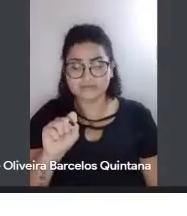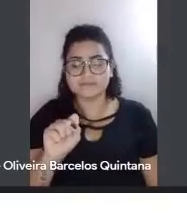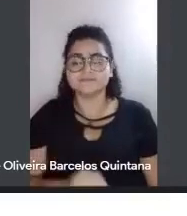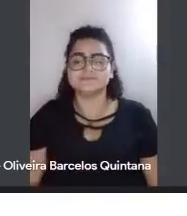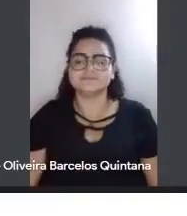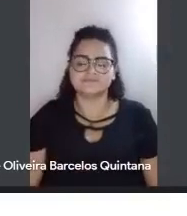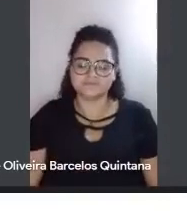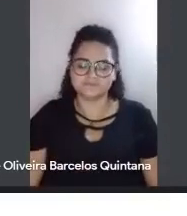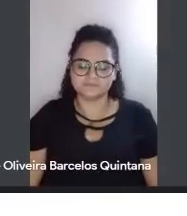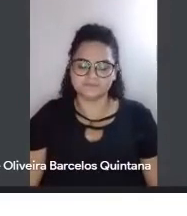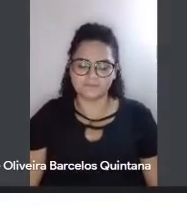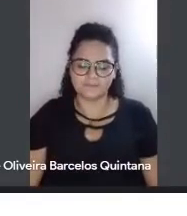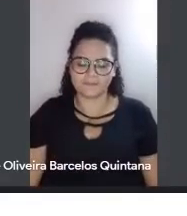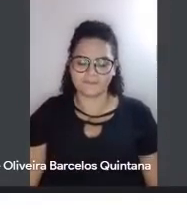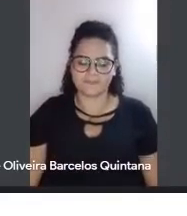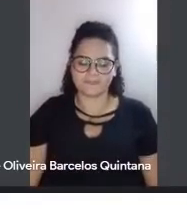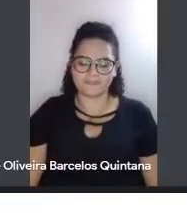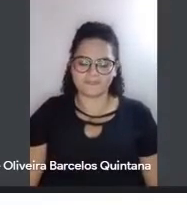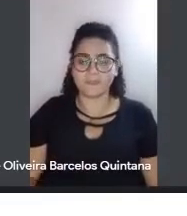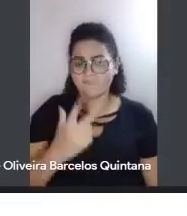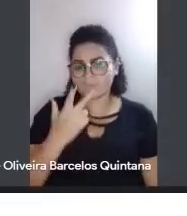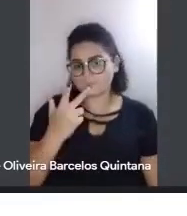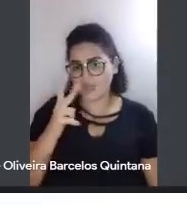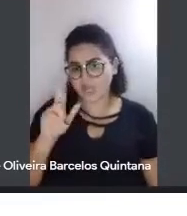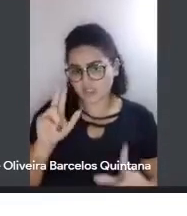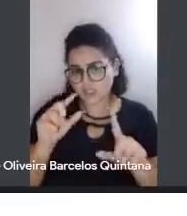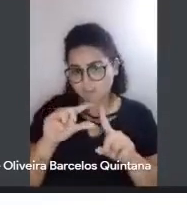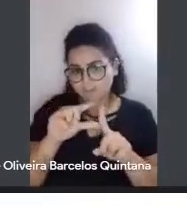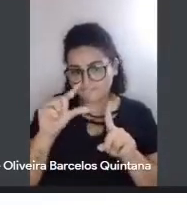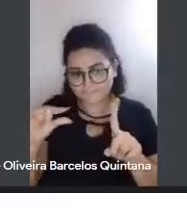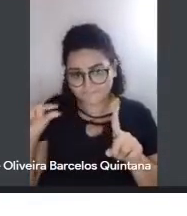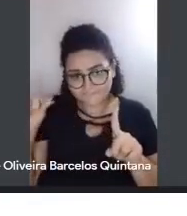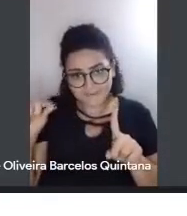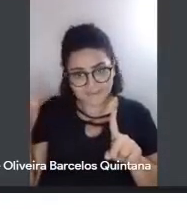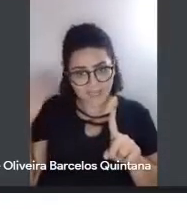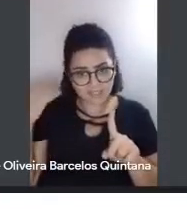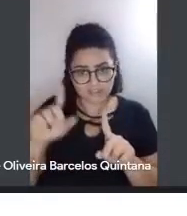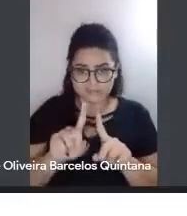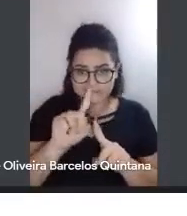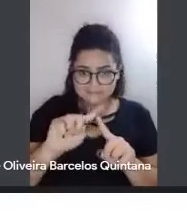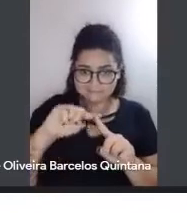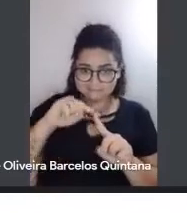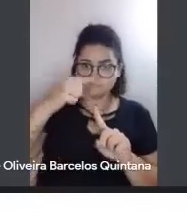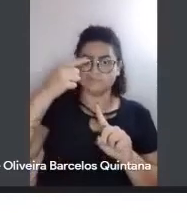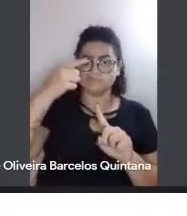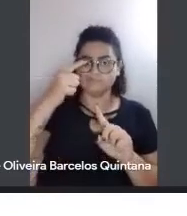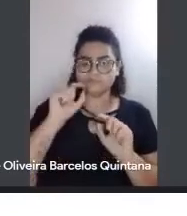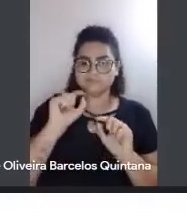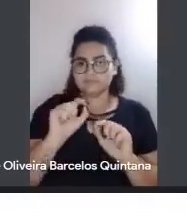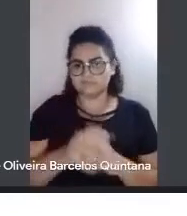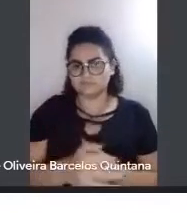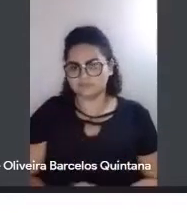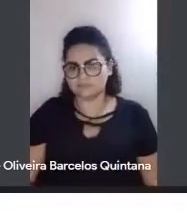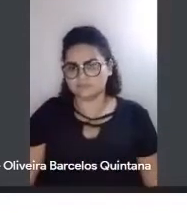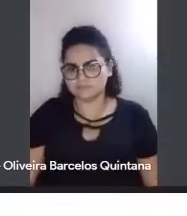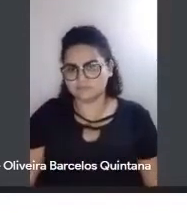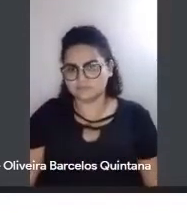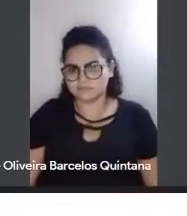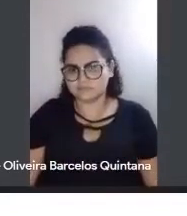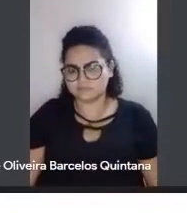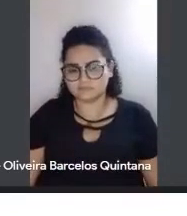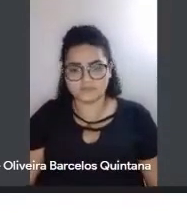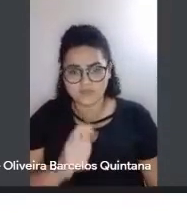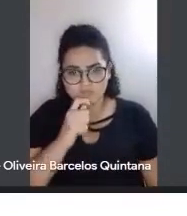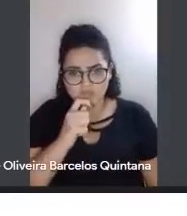ele fala de uma planta anterior, no parágrafo anterior, ele diz assim, não estão no